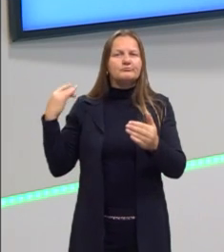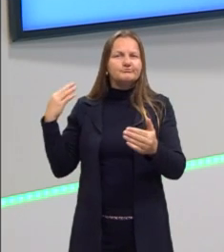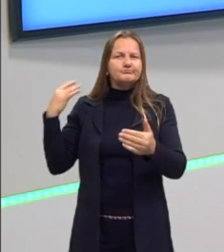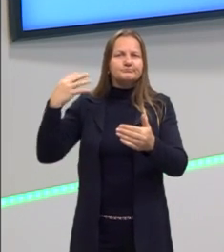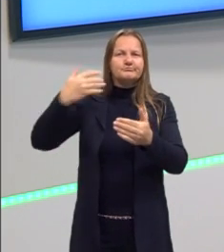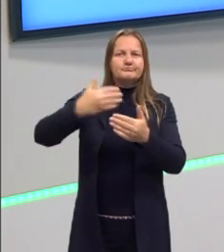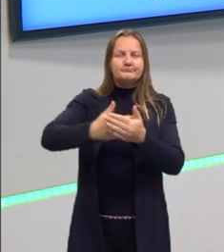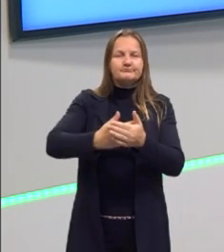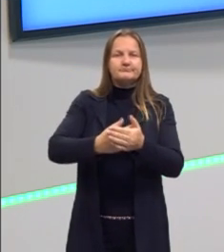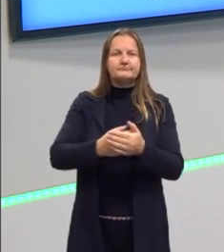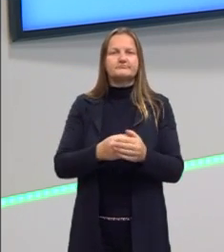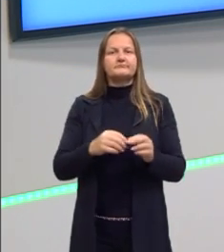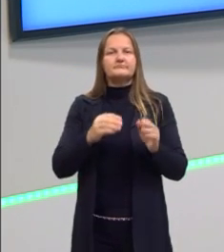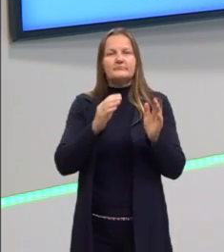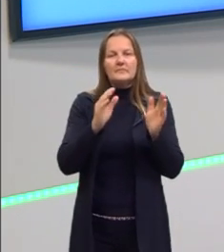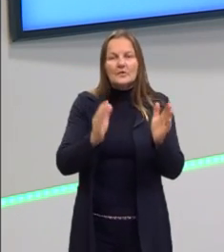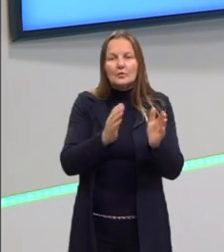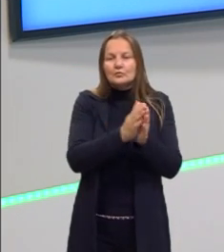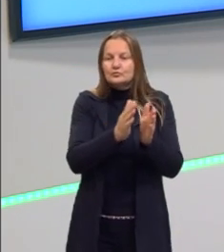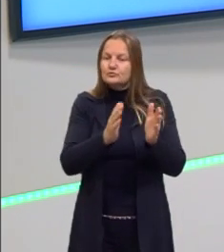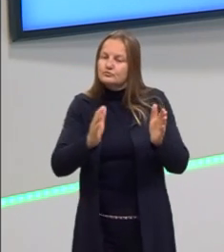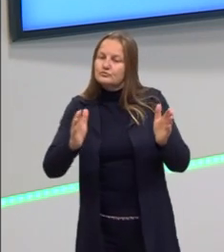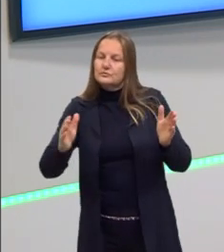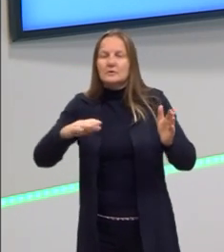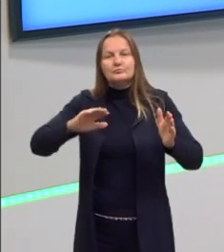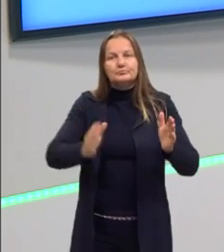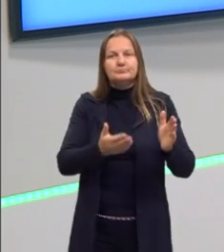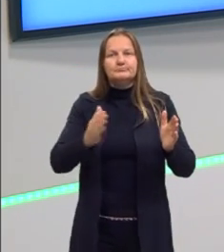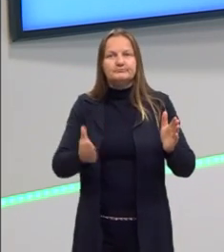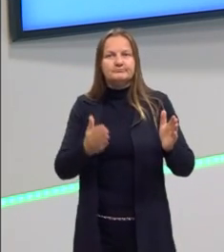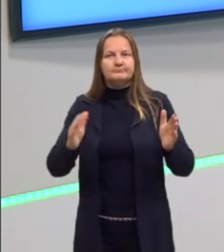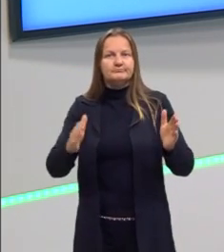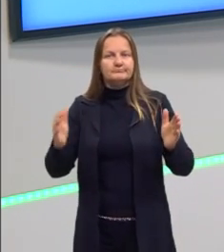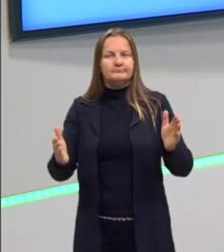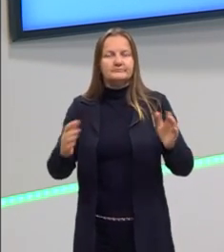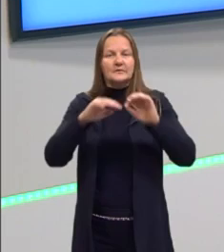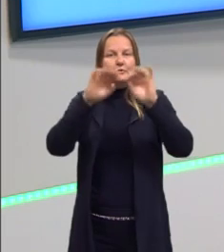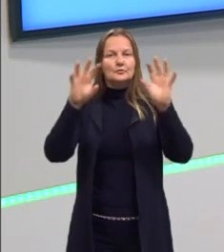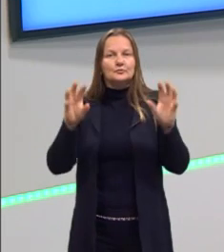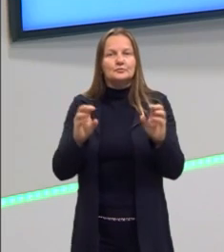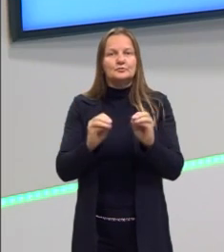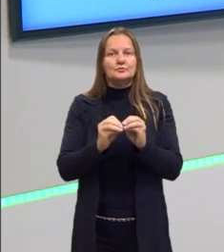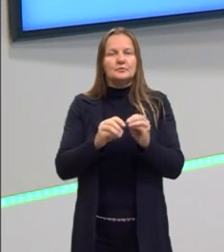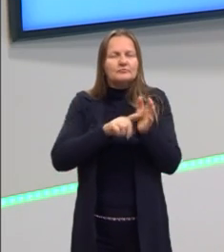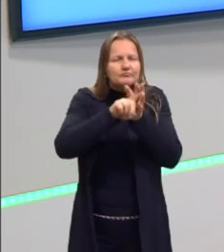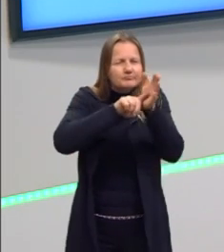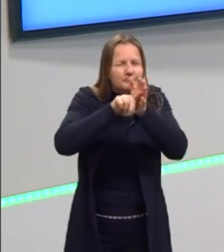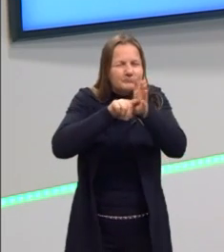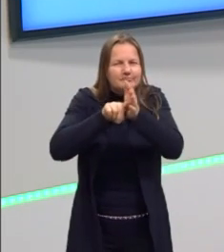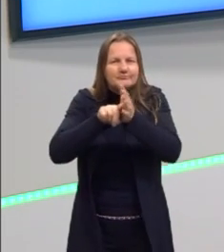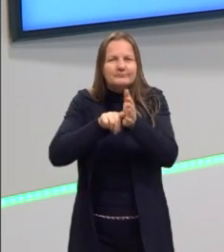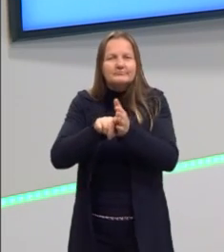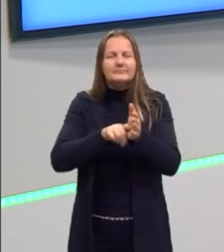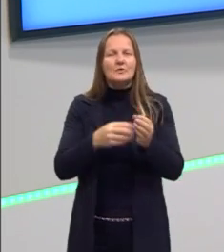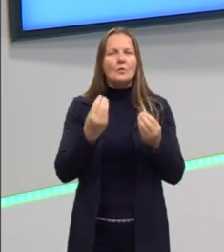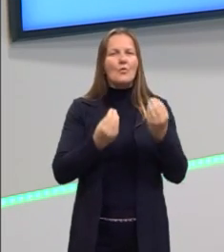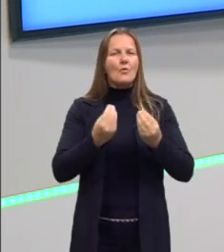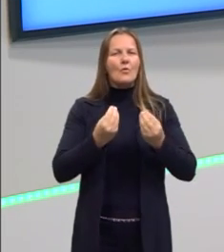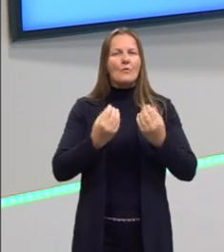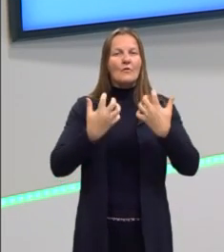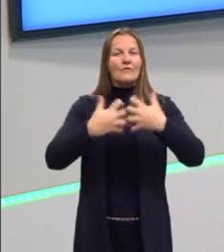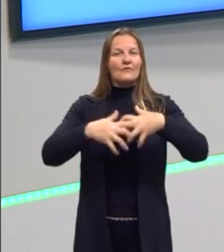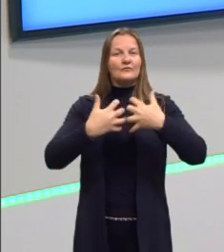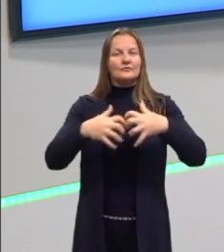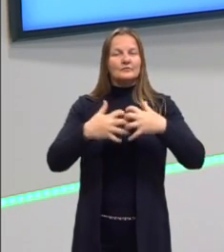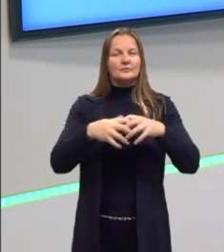diacrônicos. Esses estudos vão estudar, vão analisar como é que a gente